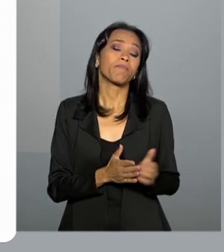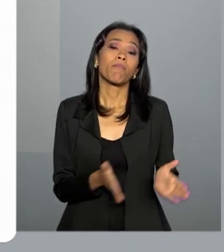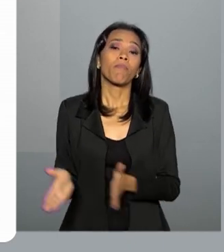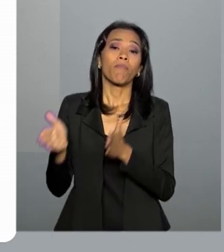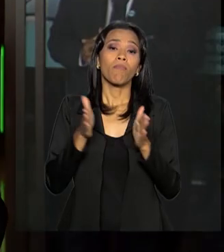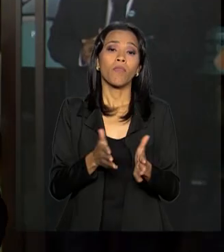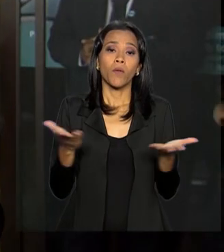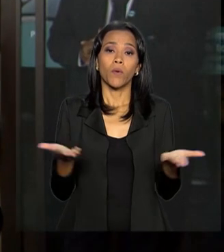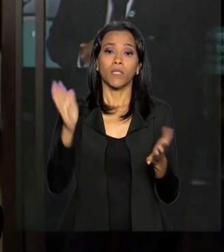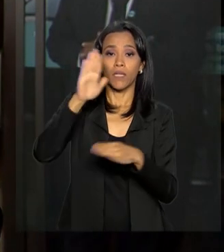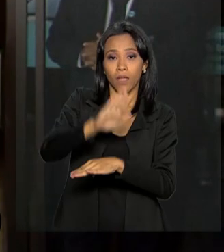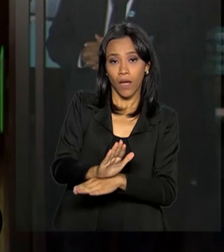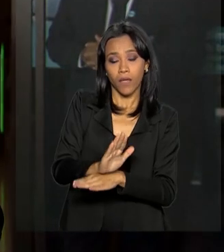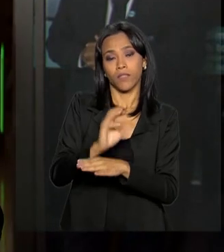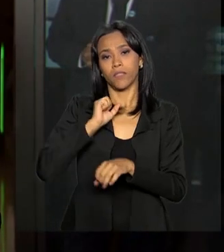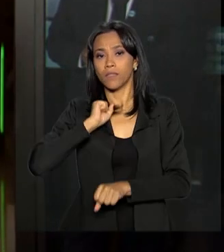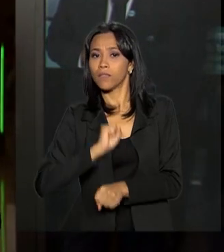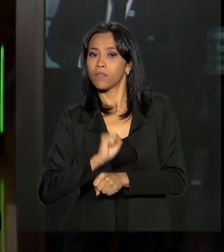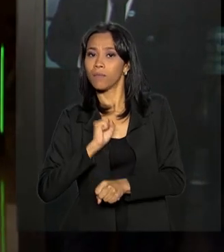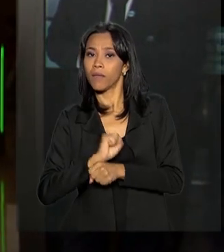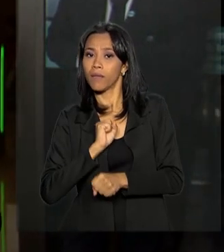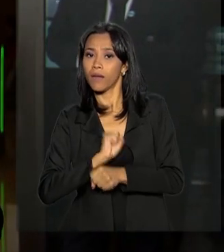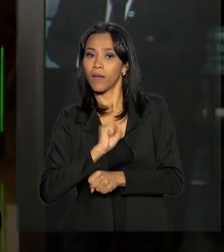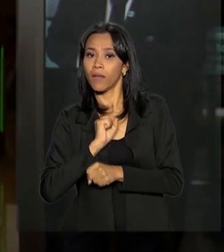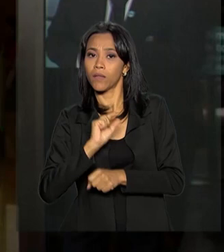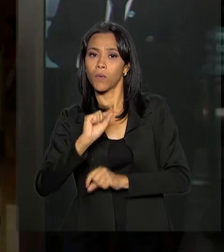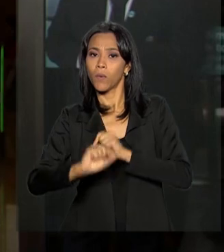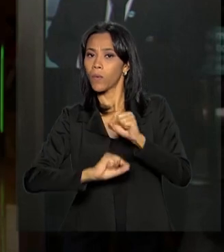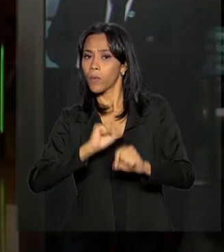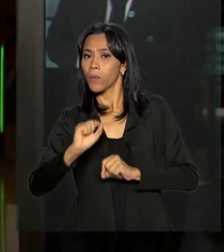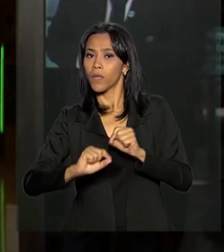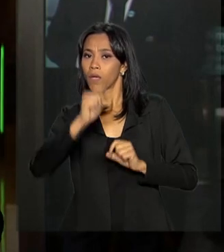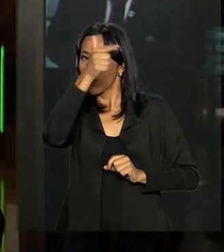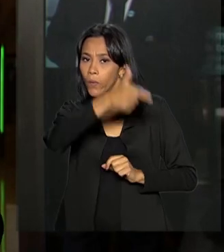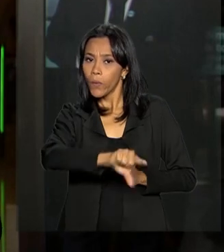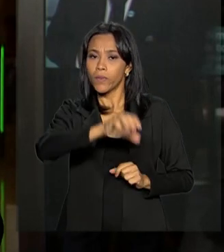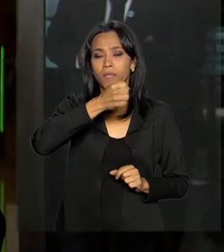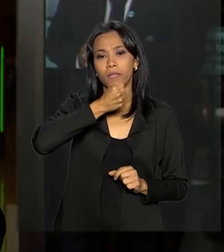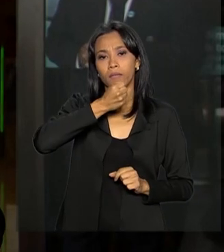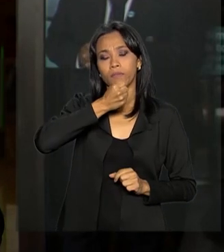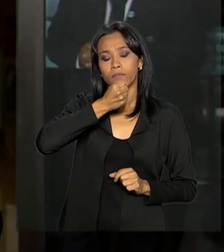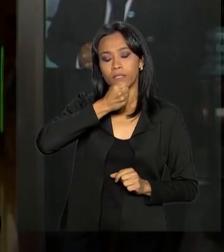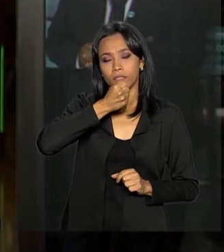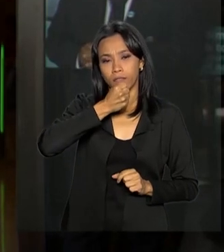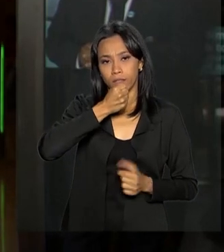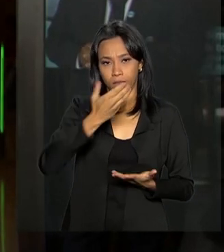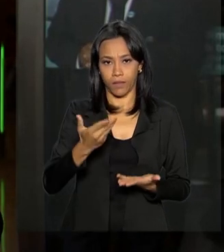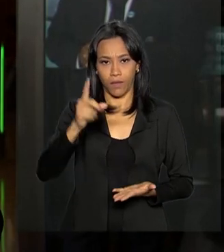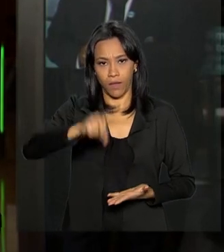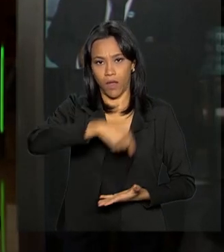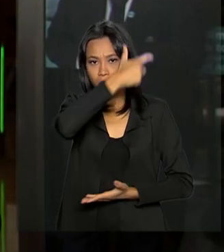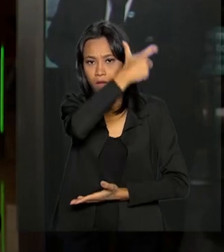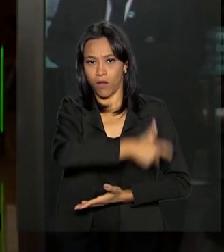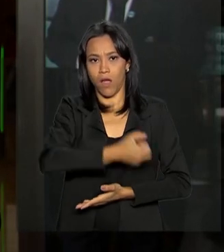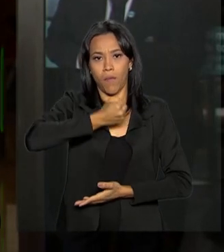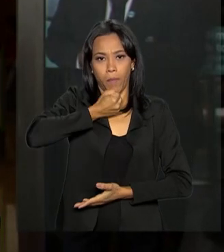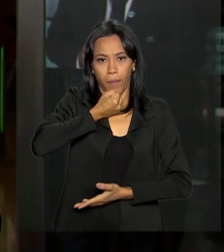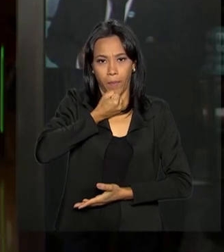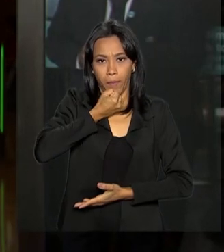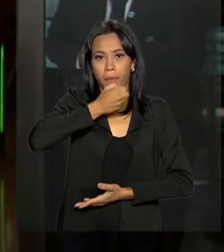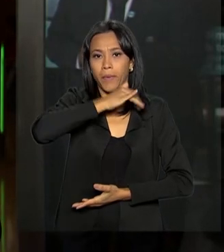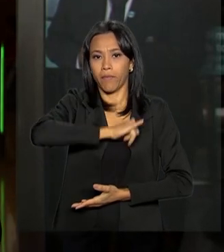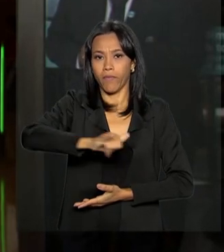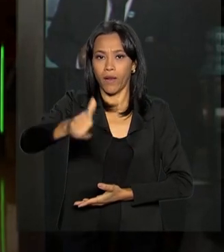esperada aqui no Hospital Albert Einstein mais uma entrevista coletiva por parte do porta-voz da Presidência da República,